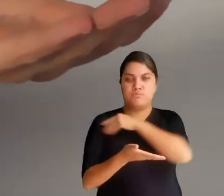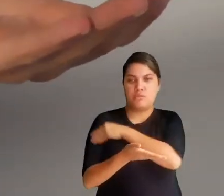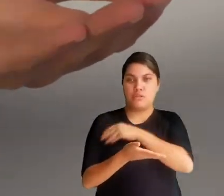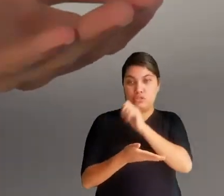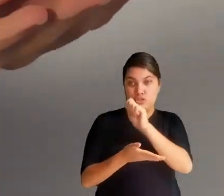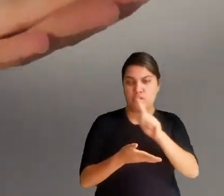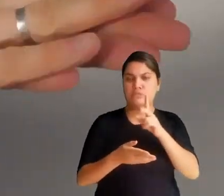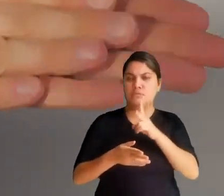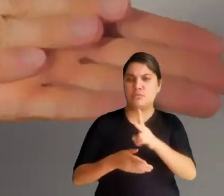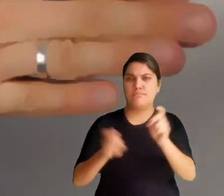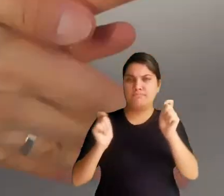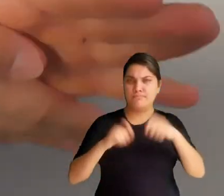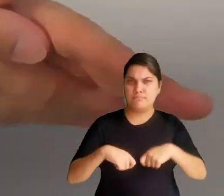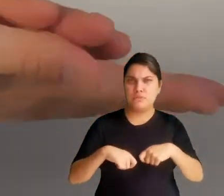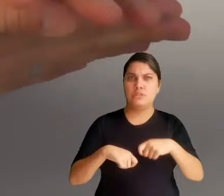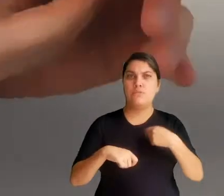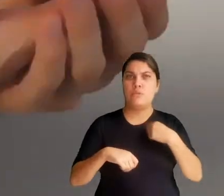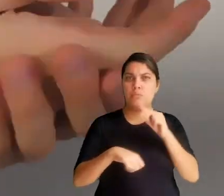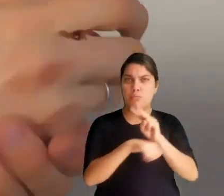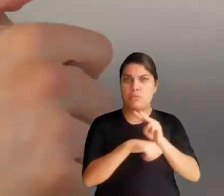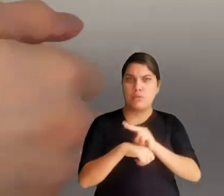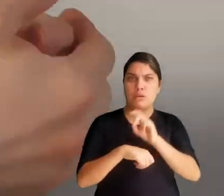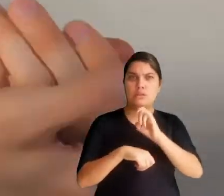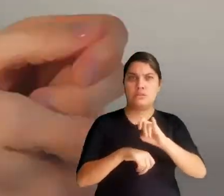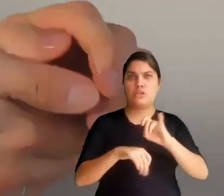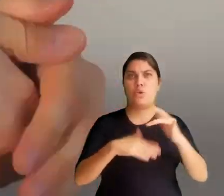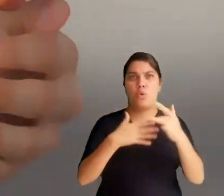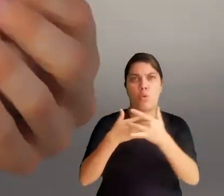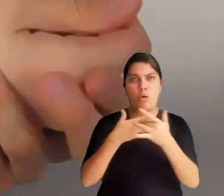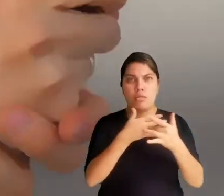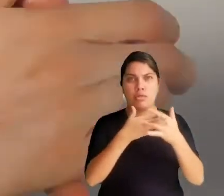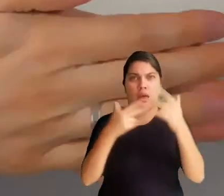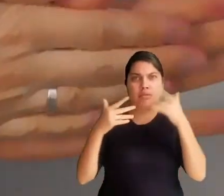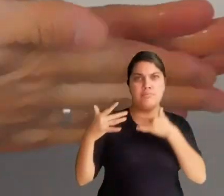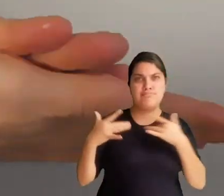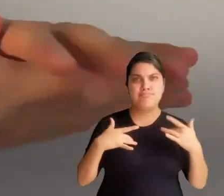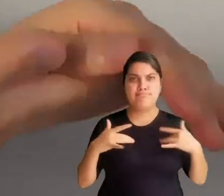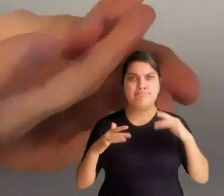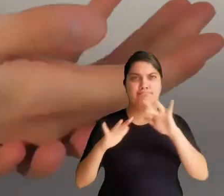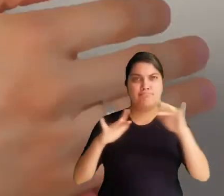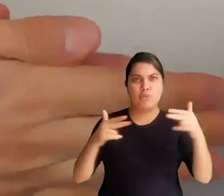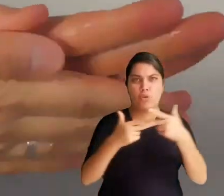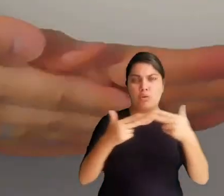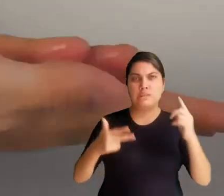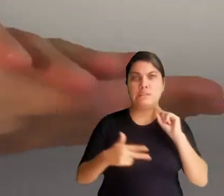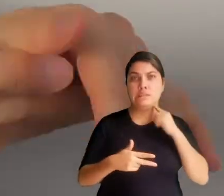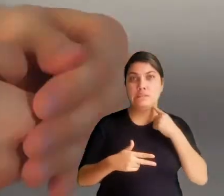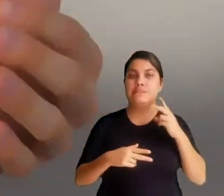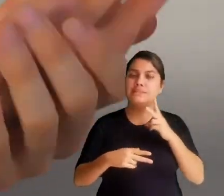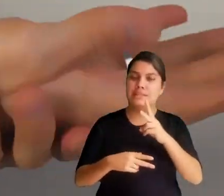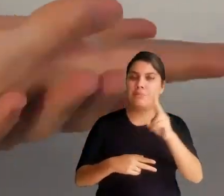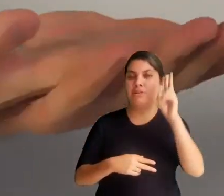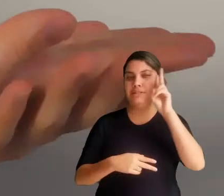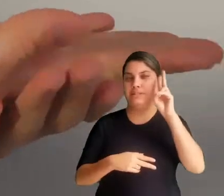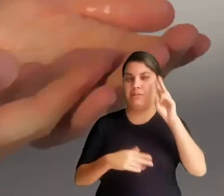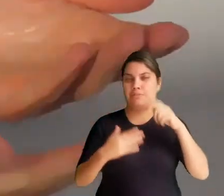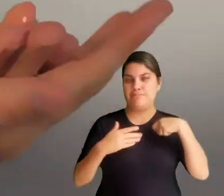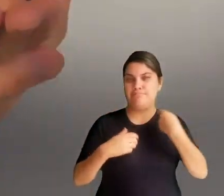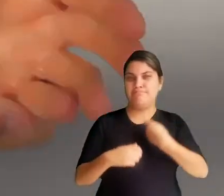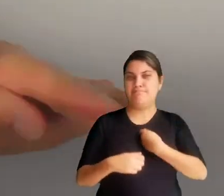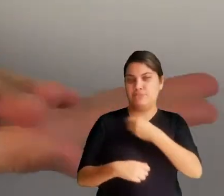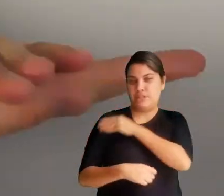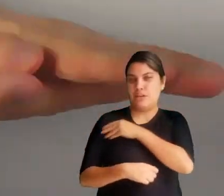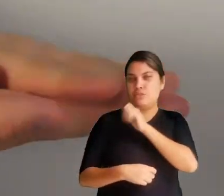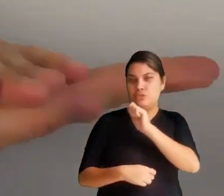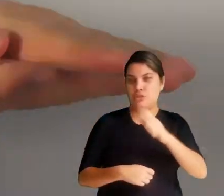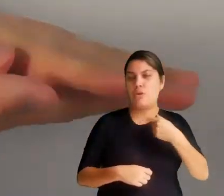gel sempre que possível. Eu o protejo caso tenha contato com alguma área contaminada. Lembre-se sempre de mim, estou aqui